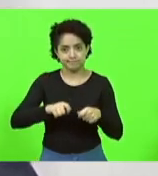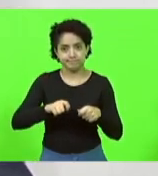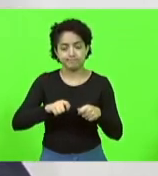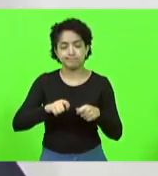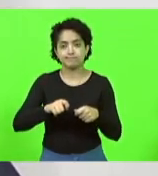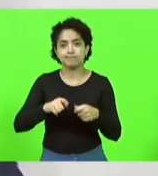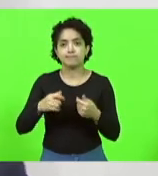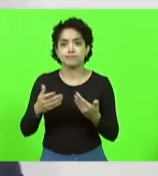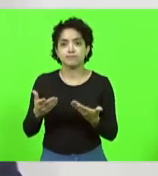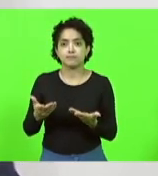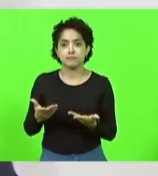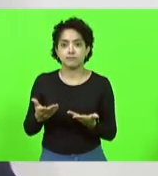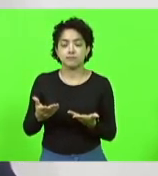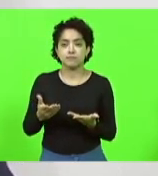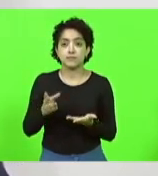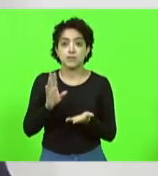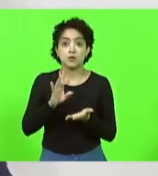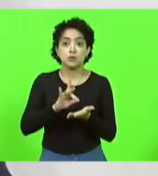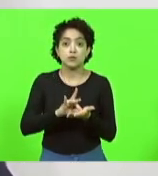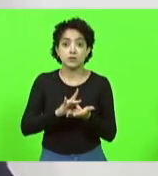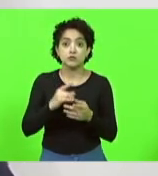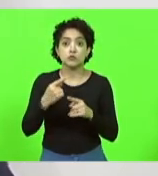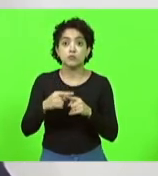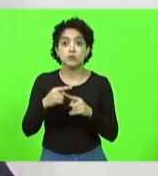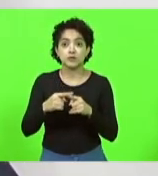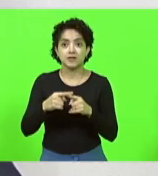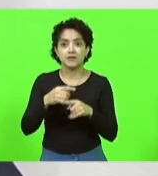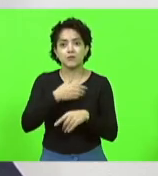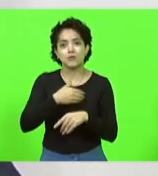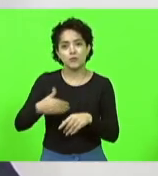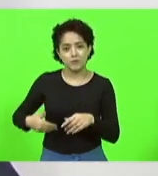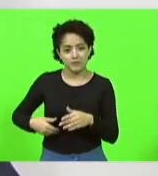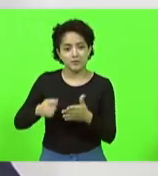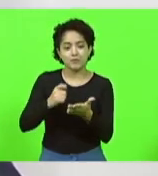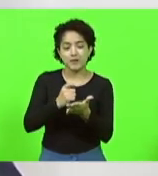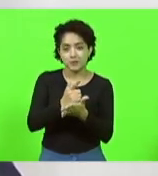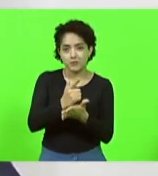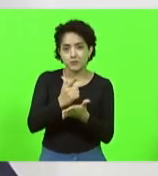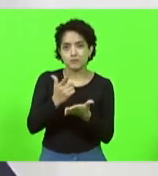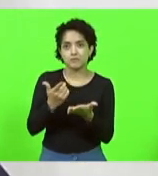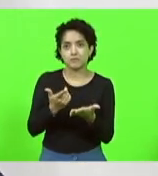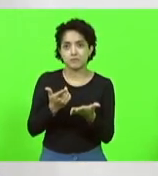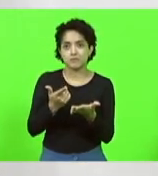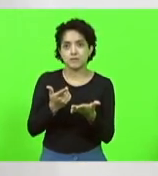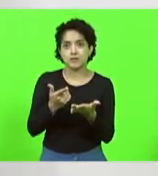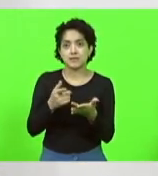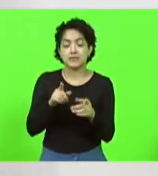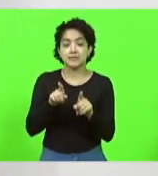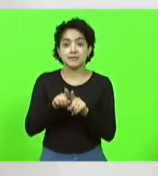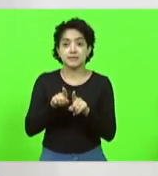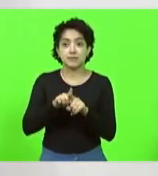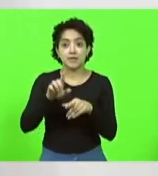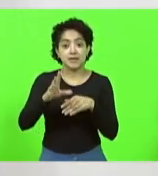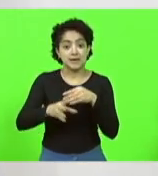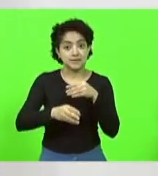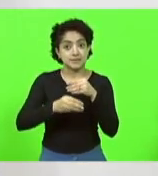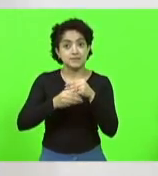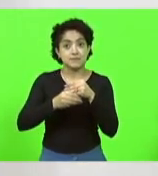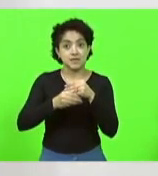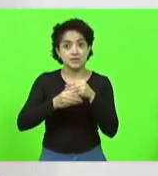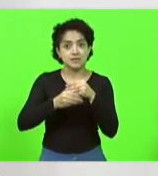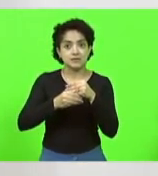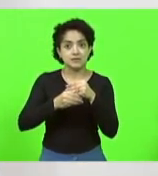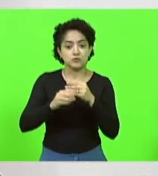E concretizou-se porque o governo está pagando, inclusive pagou as emendas de 2018.